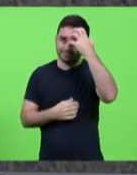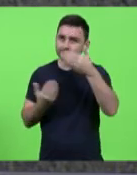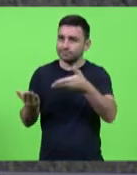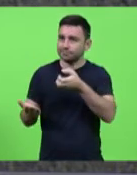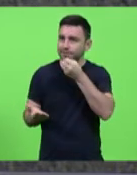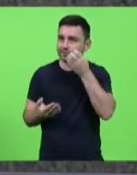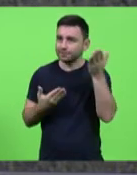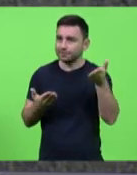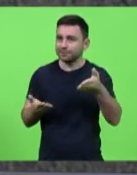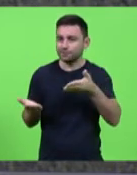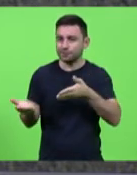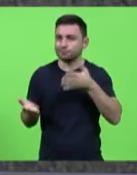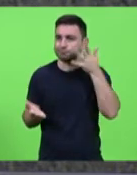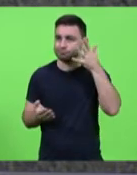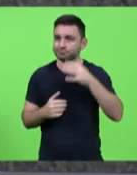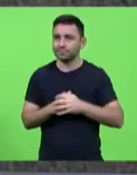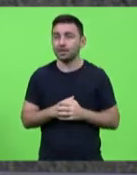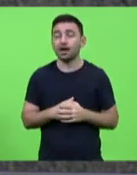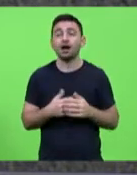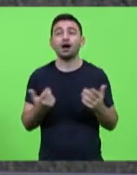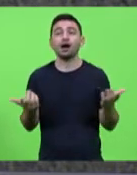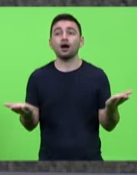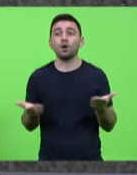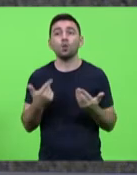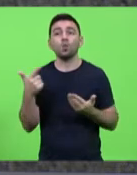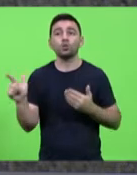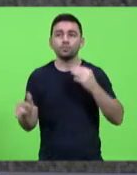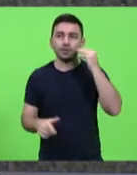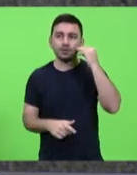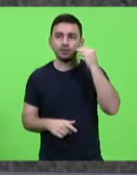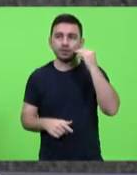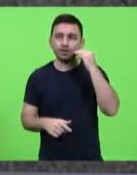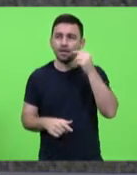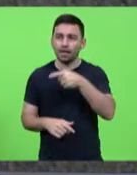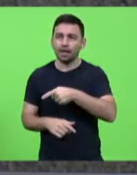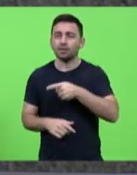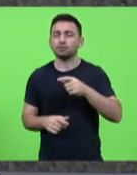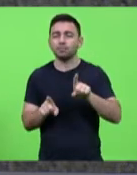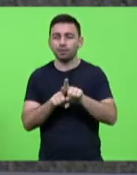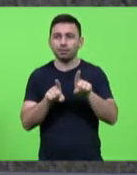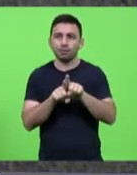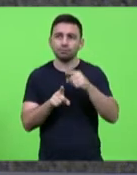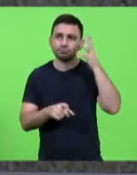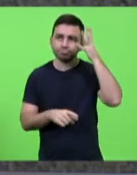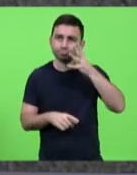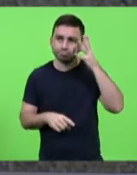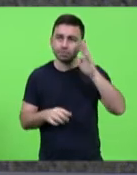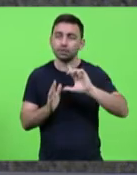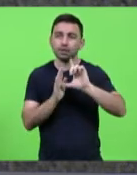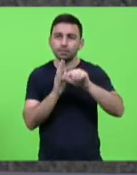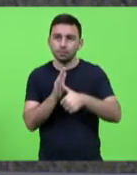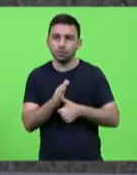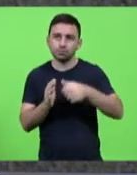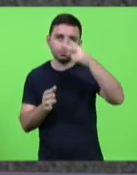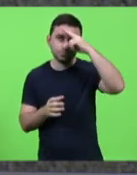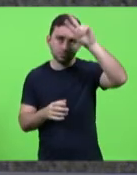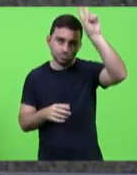à sua fala. E eu passo agora a palavra à Marlene para fazer a sua manifestação, depois ao deputado Vicente.